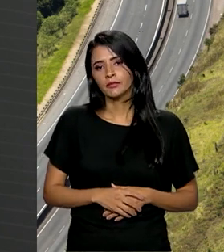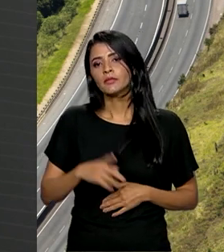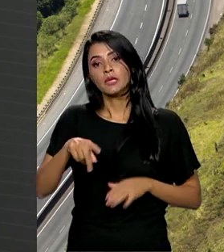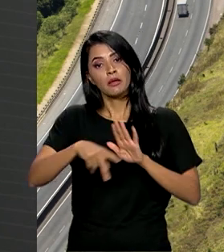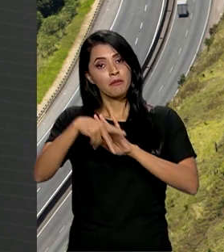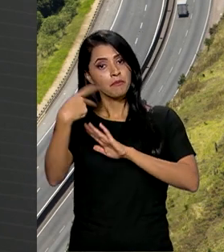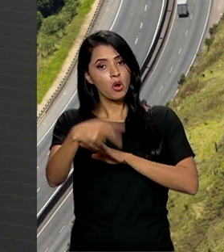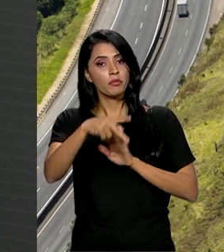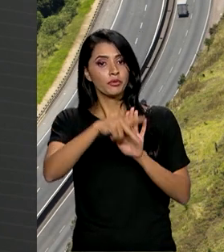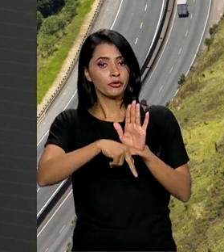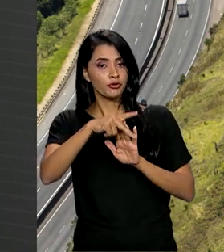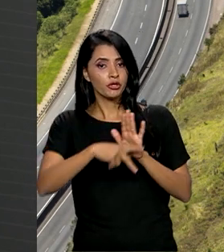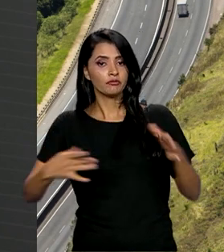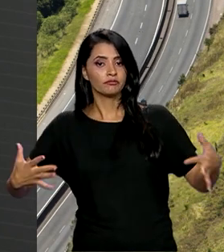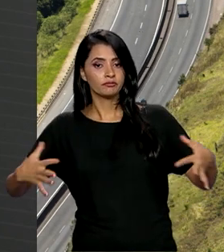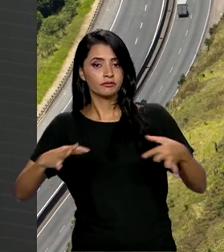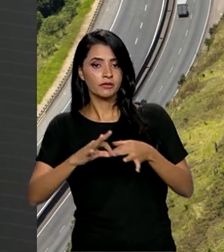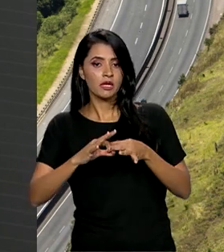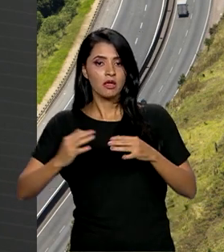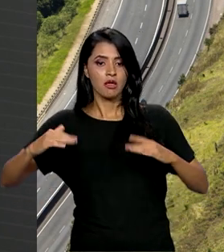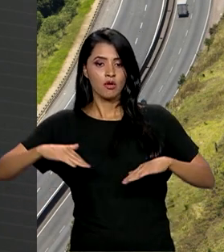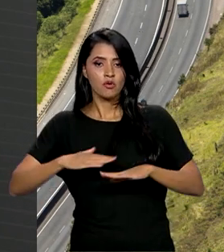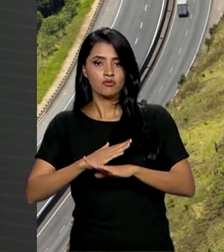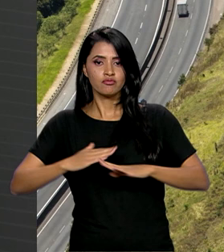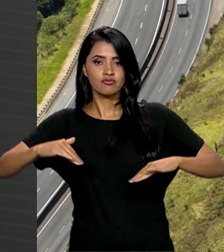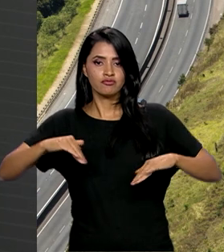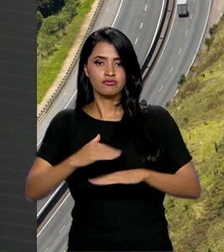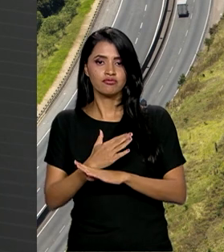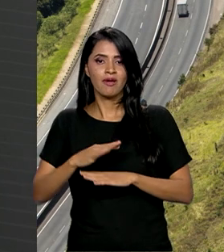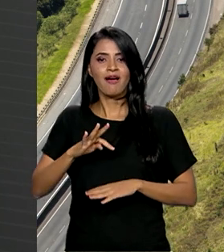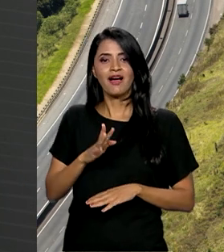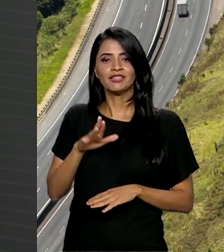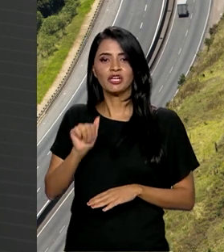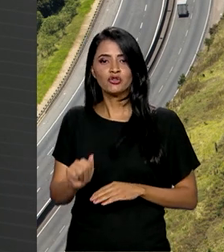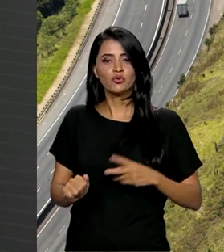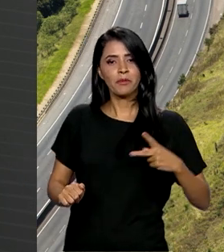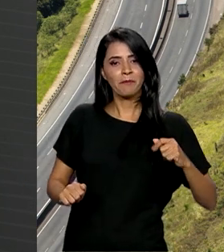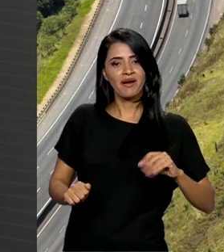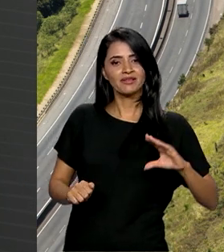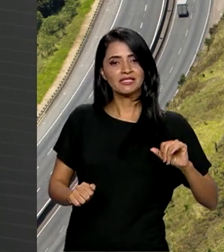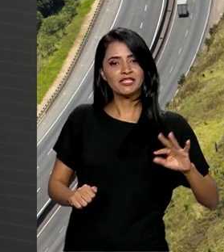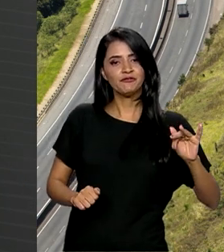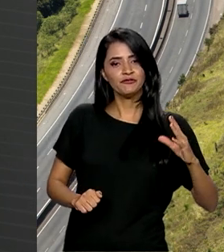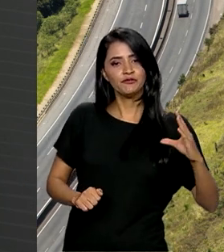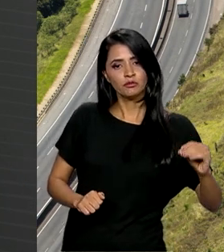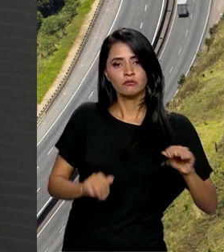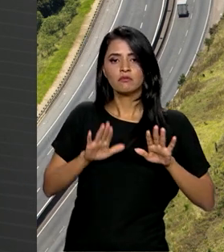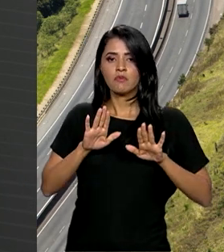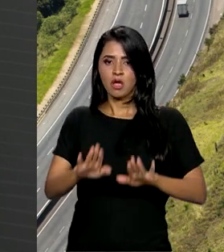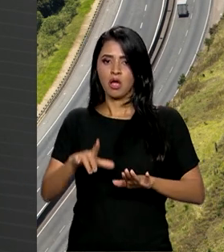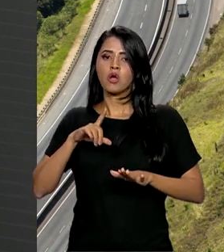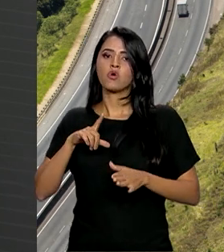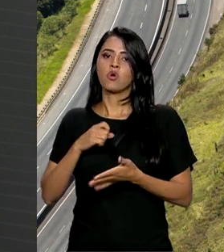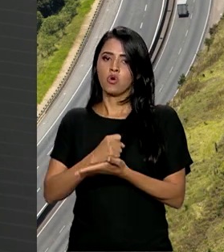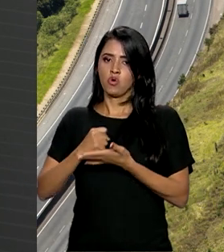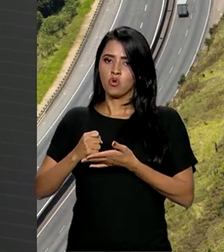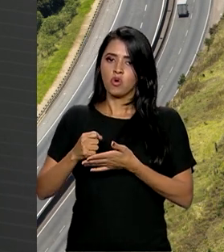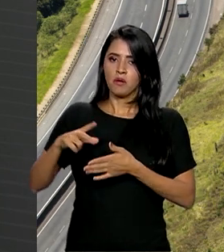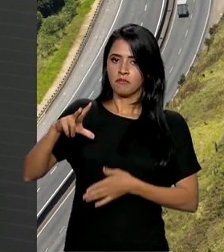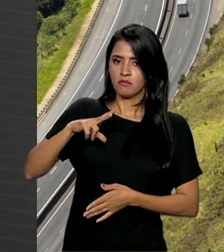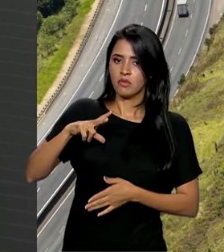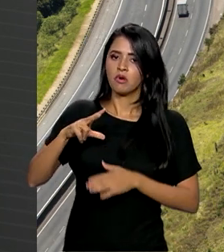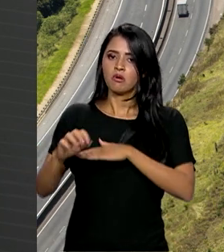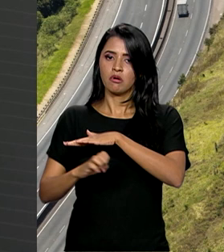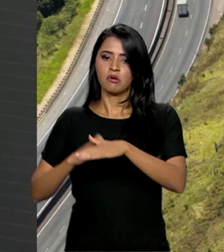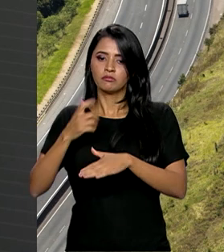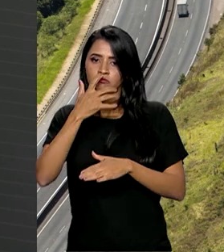parte do projeto de interligação dos oceanos Atlântico e Pacífico. Já nas concessões, o destaque é para a conclusão do